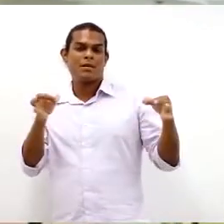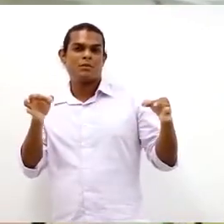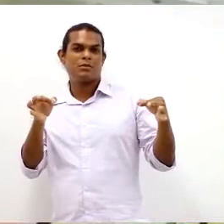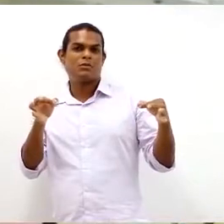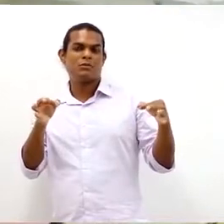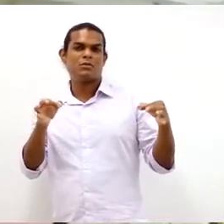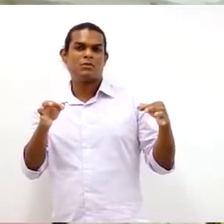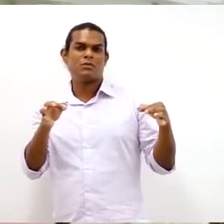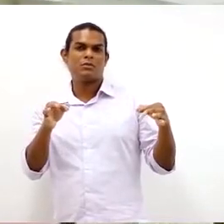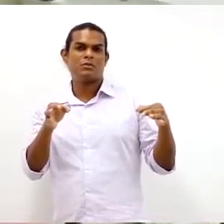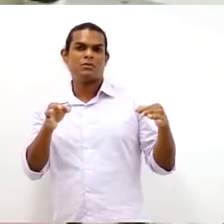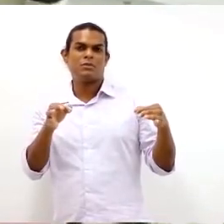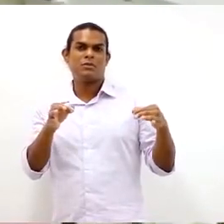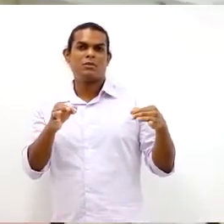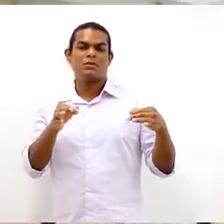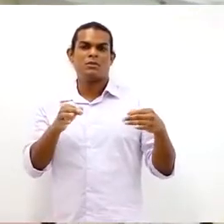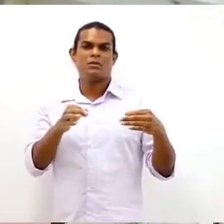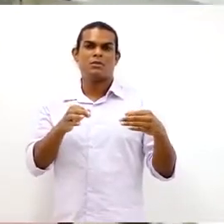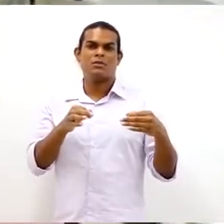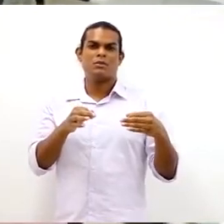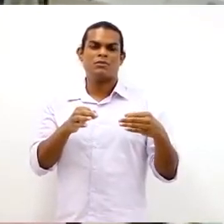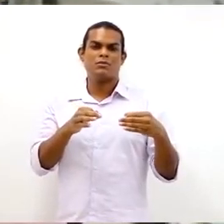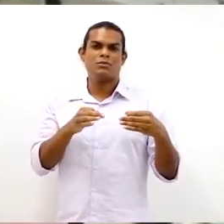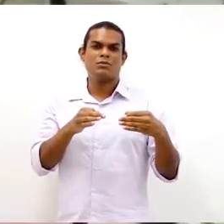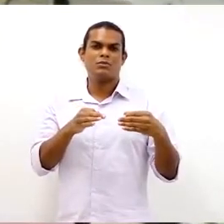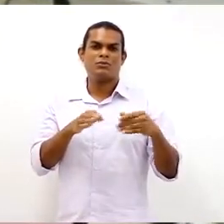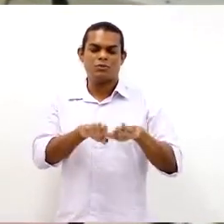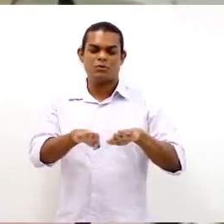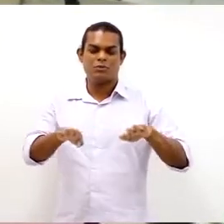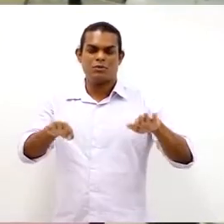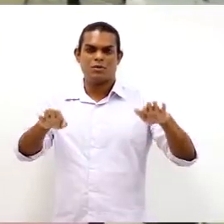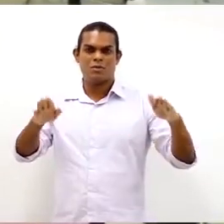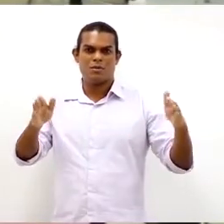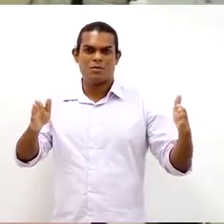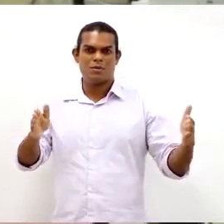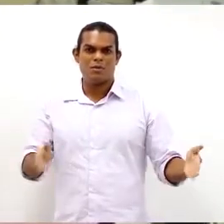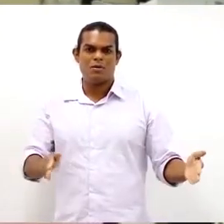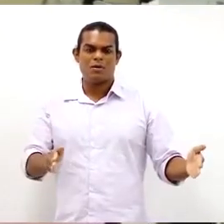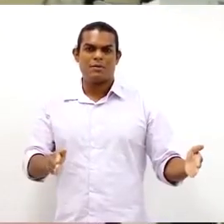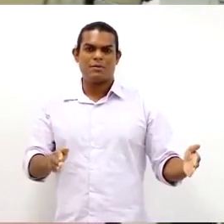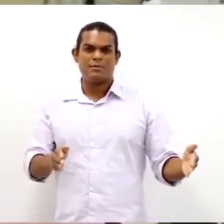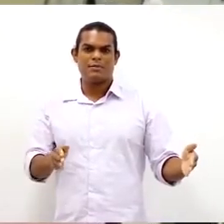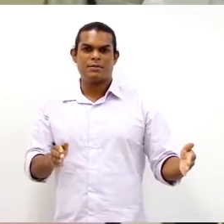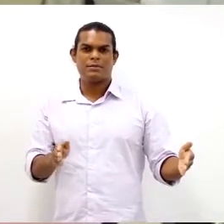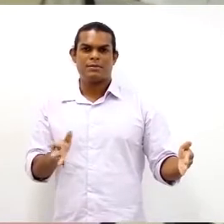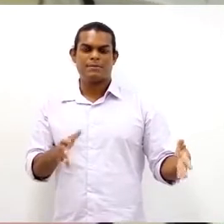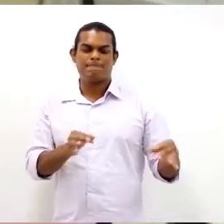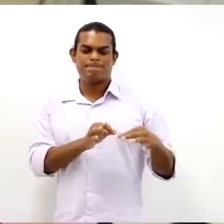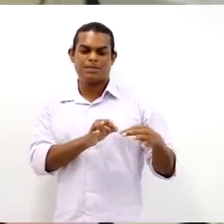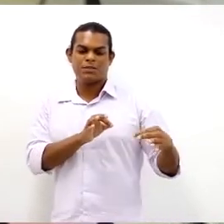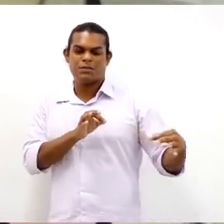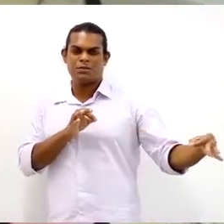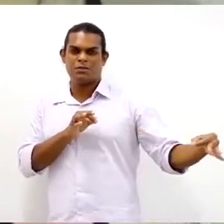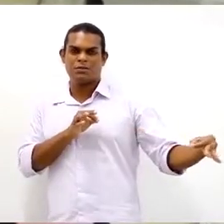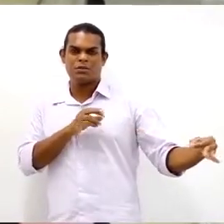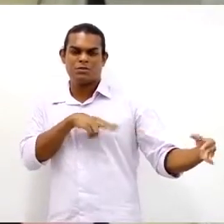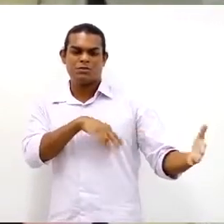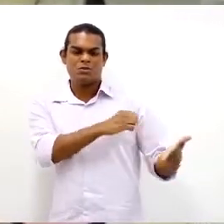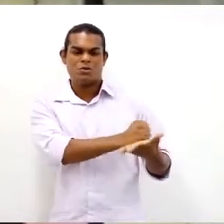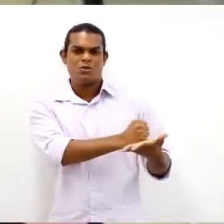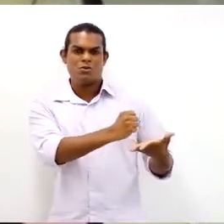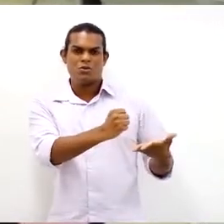estação de trabalho. A norma prevê, se vocês notarem, uma distância que